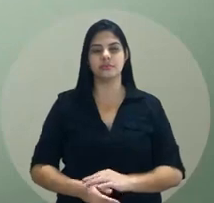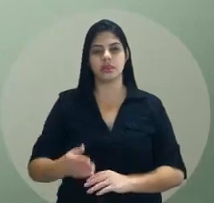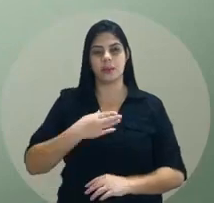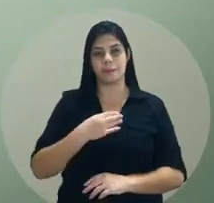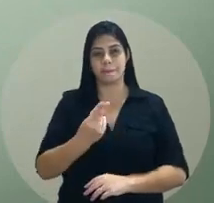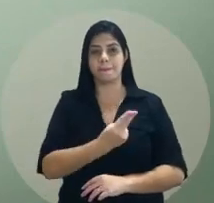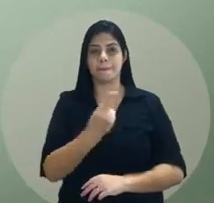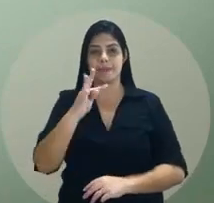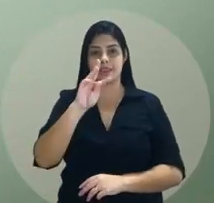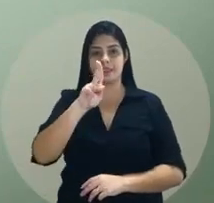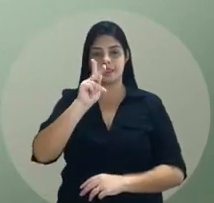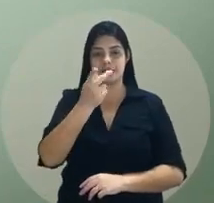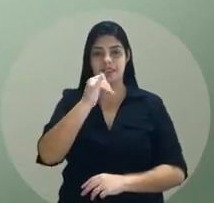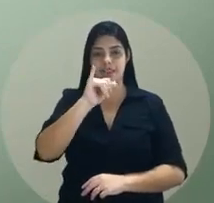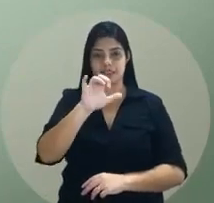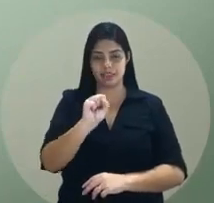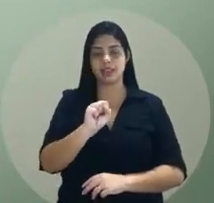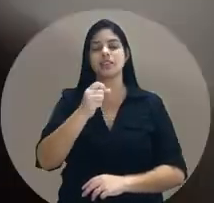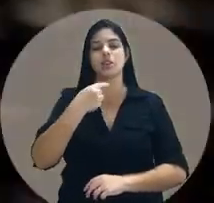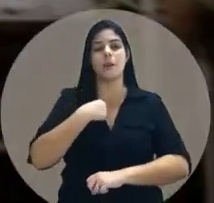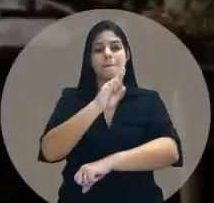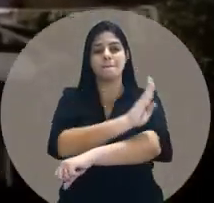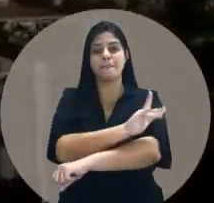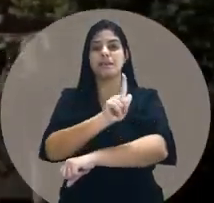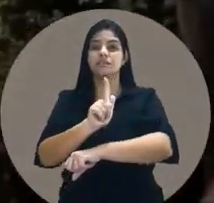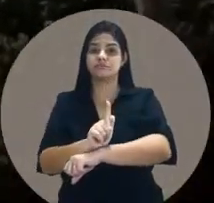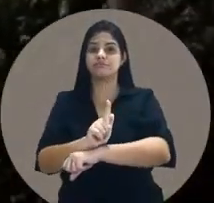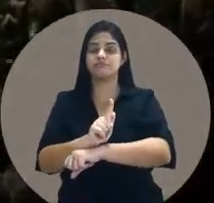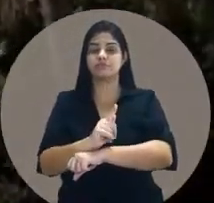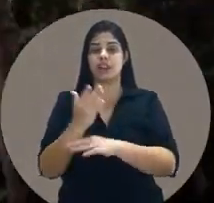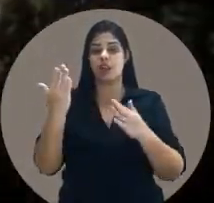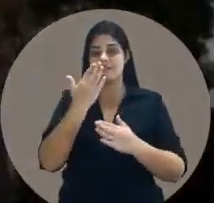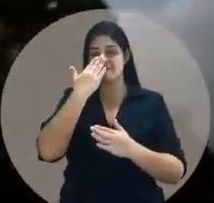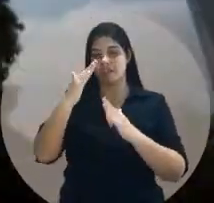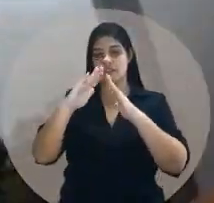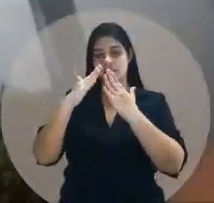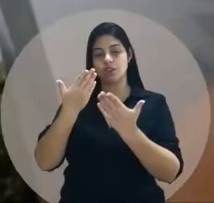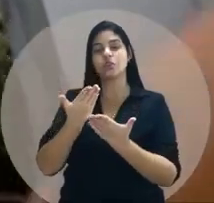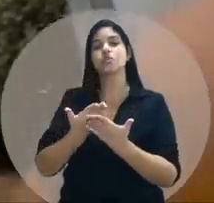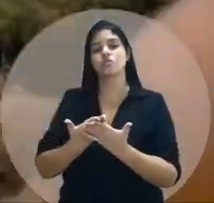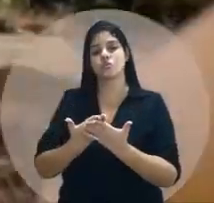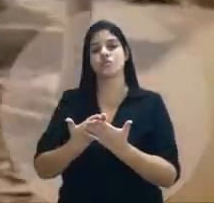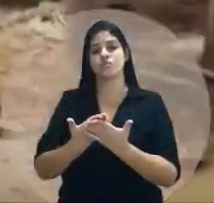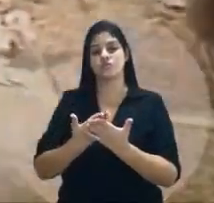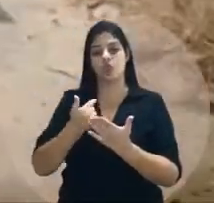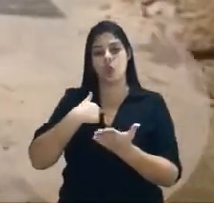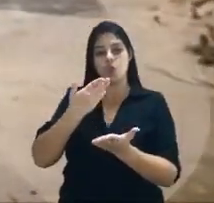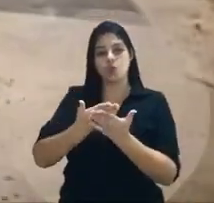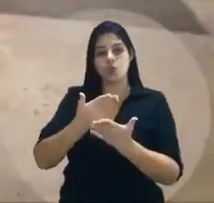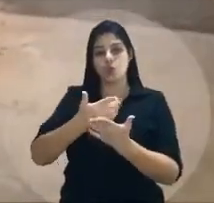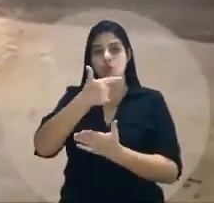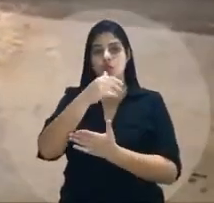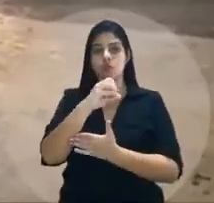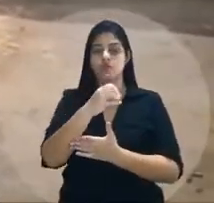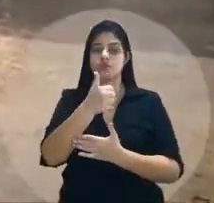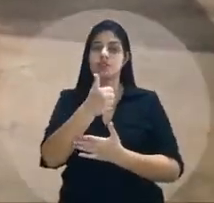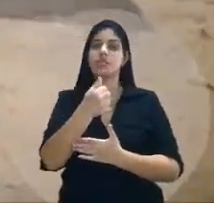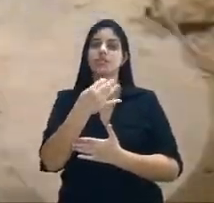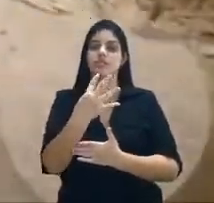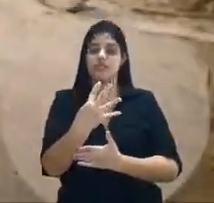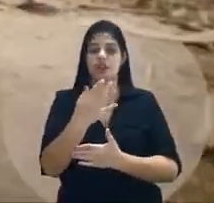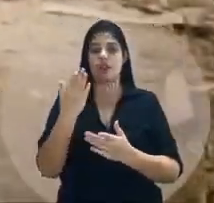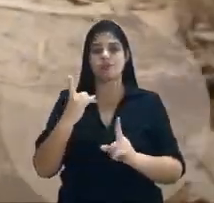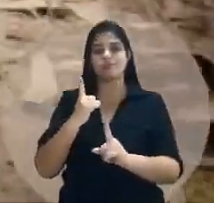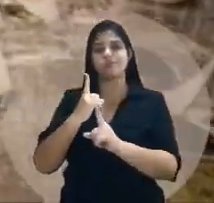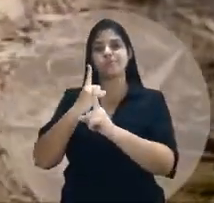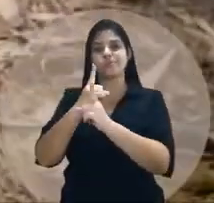Eu me chamo Thais Verônica, sou daqui da cidade de Barra do Garças. Estou aqui na frente da Escola Estadual Dom José Selva. Escola que eu estudei em 2014 e